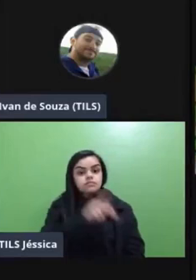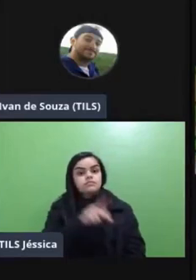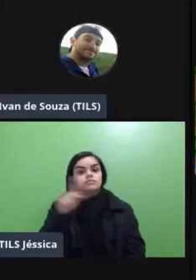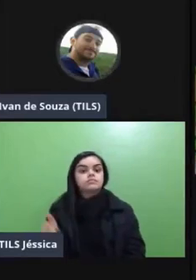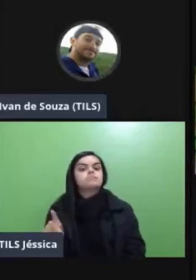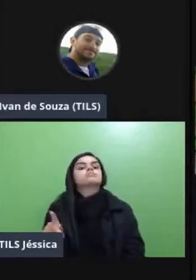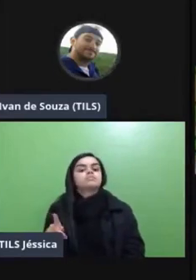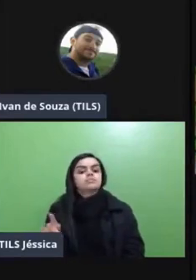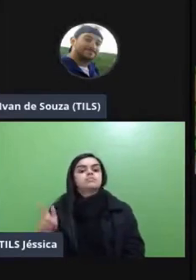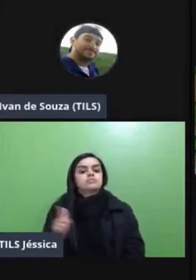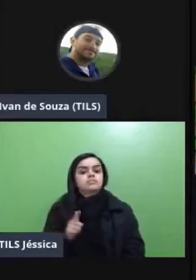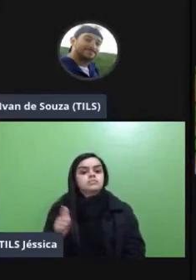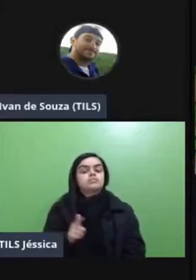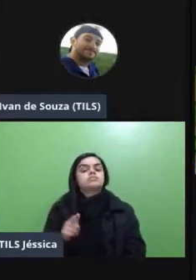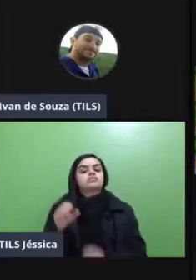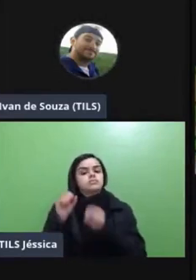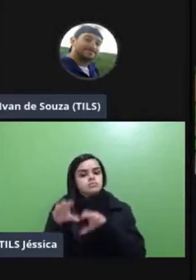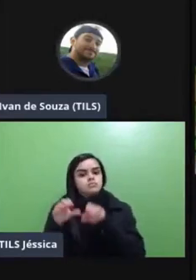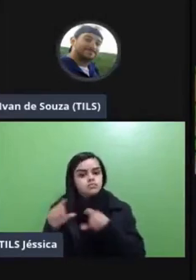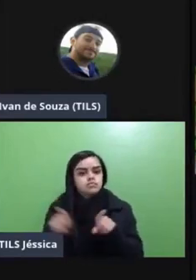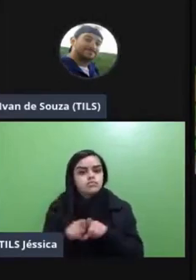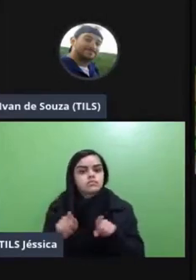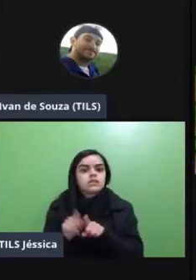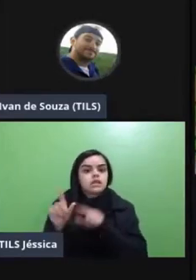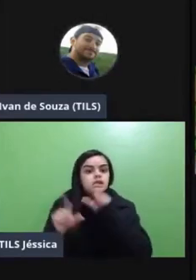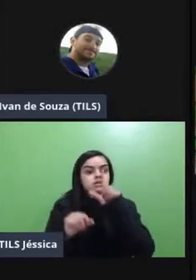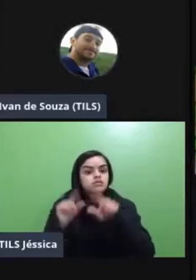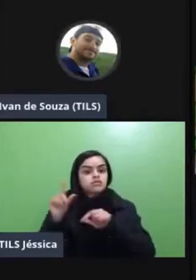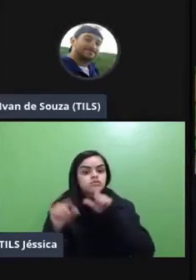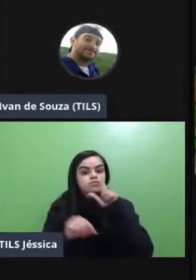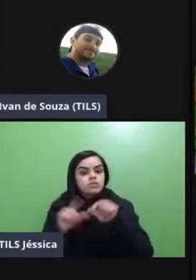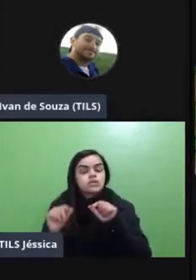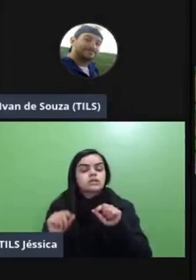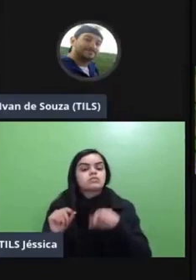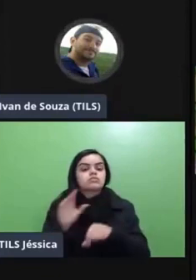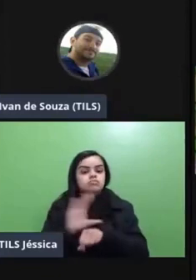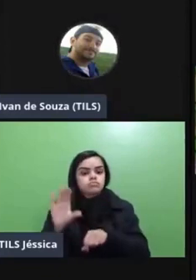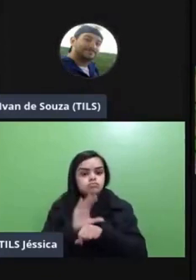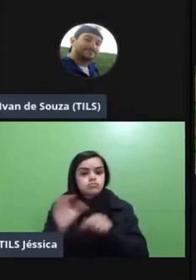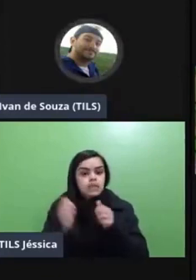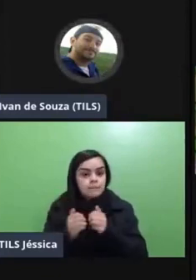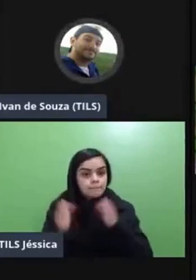posição de curadoria educacional ele seleciona cursos massivos online abertos faz um alacarte né